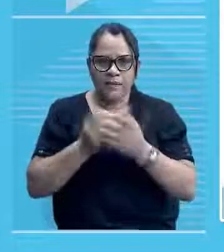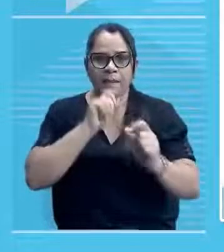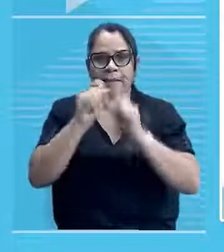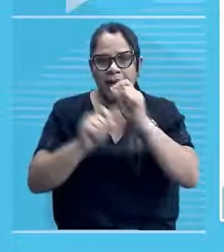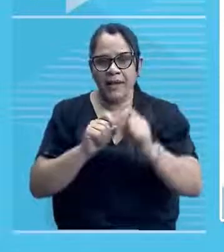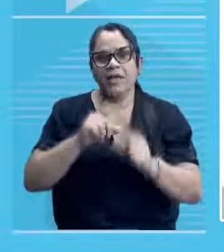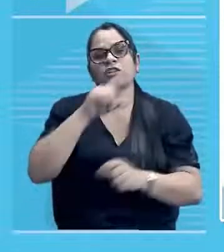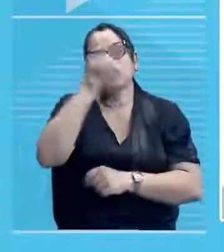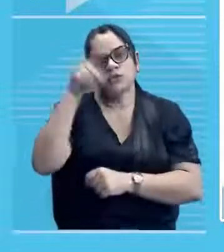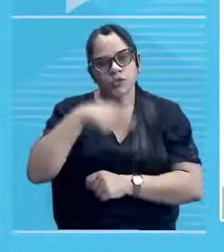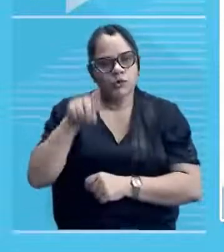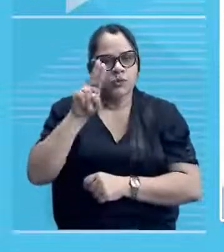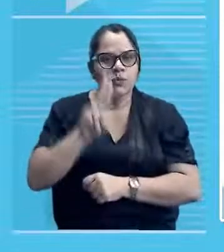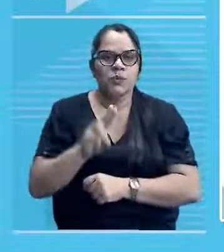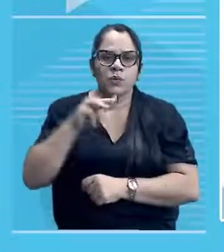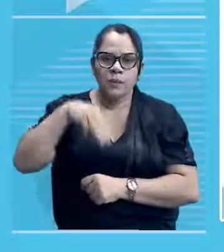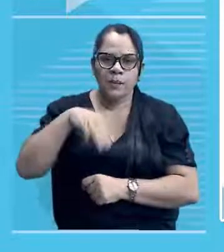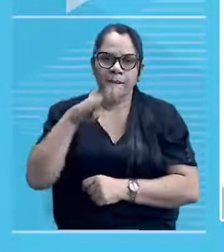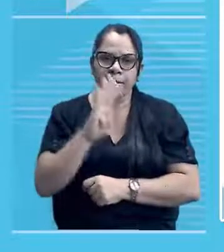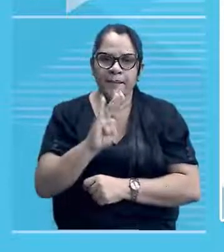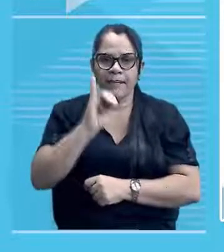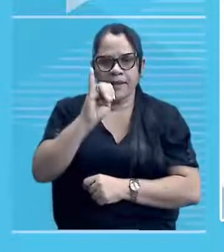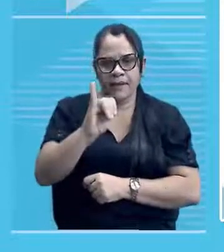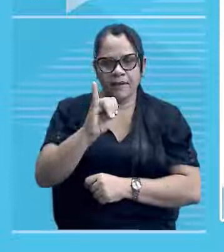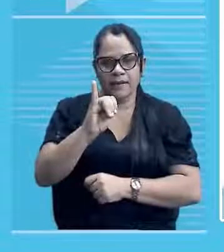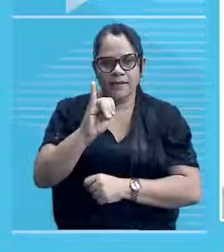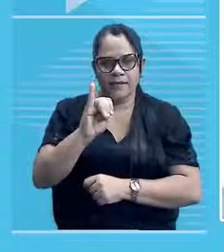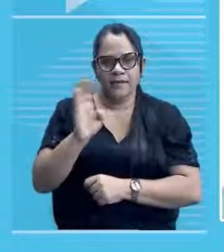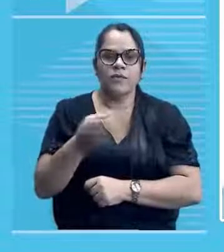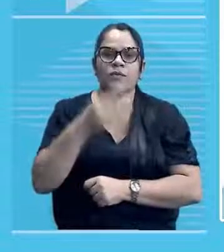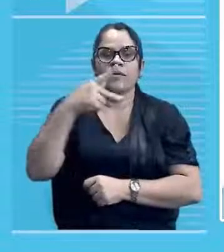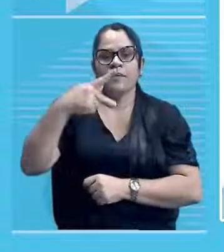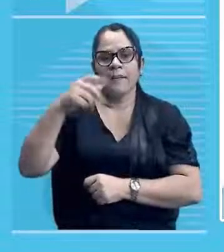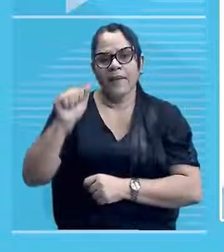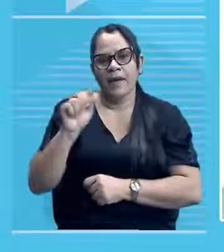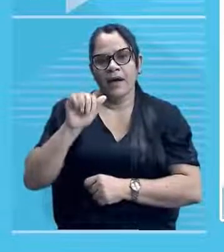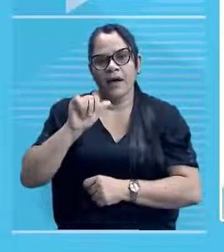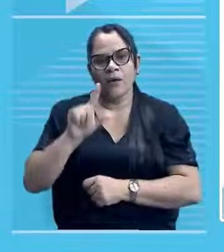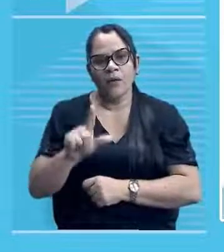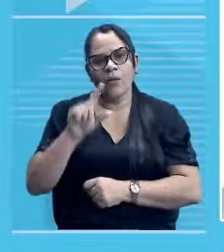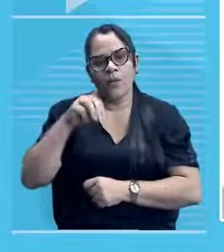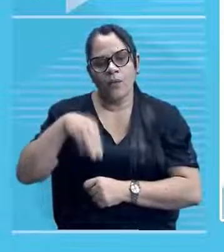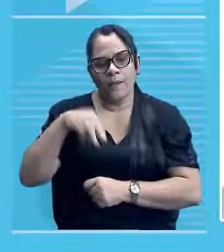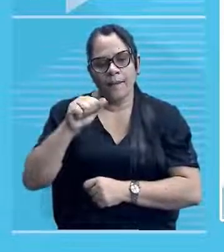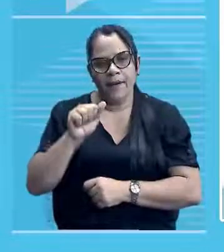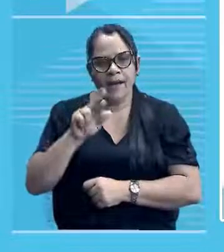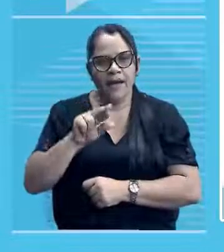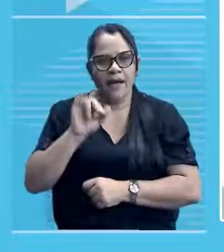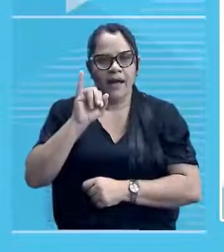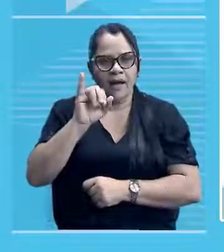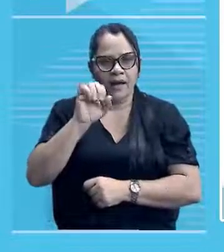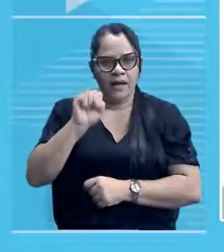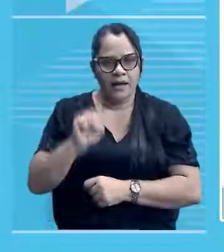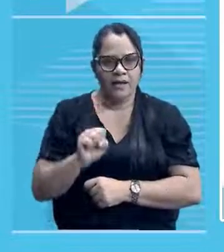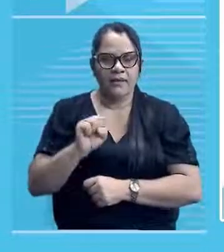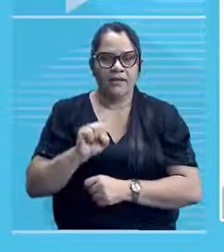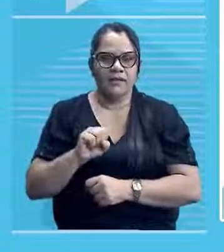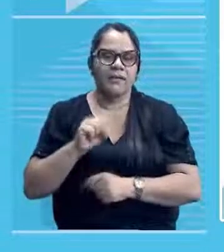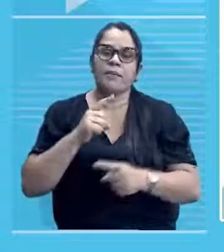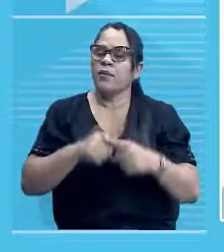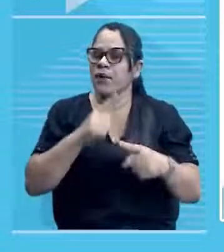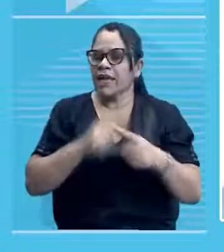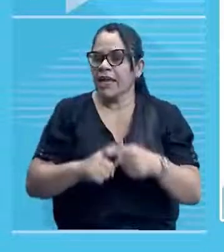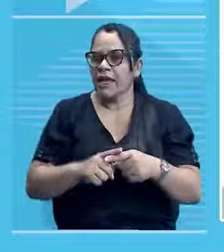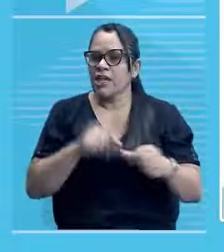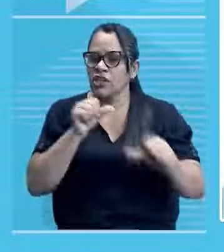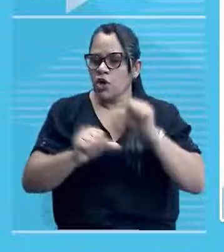Zumbi dos Palmares e, posteriormente, tá? Passou a receber o nome de Memorial Esperança Garcia, que nós vamos já saber porquê, né? Ou